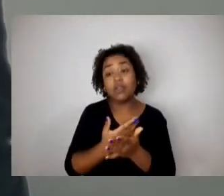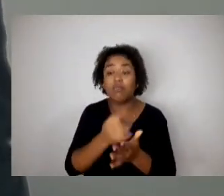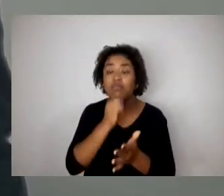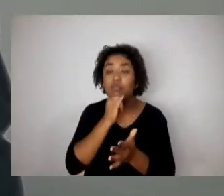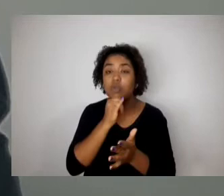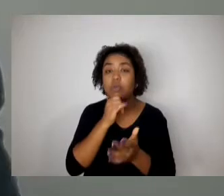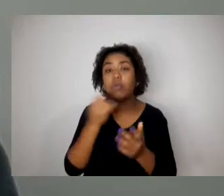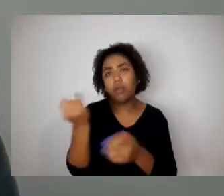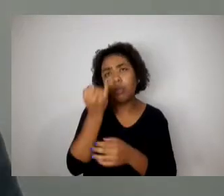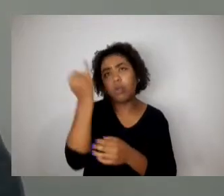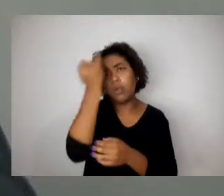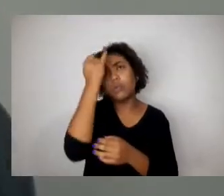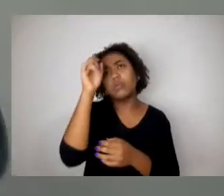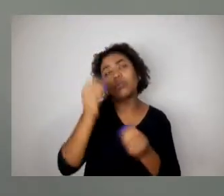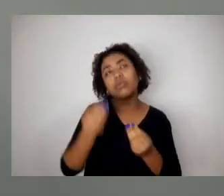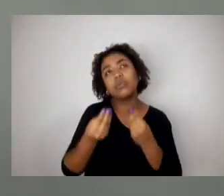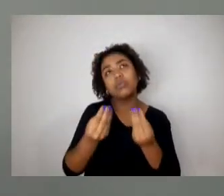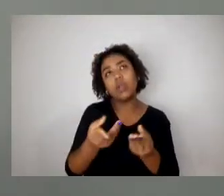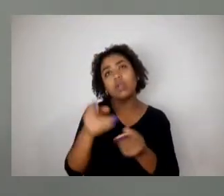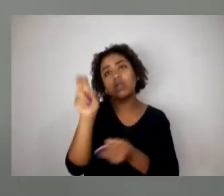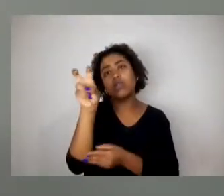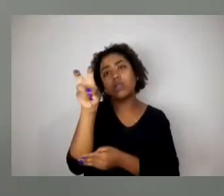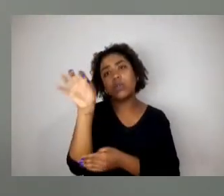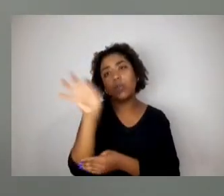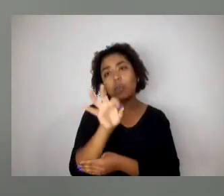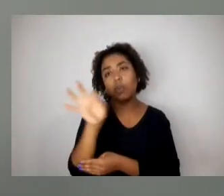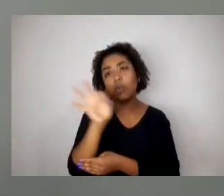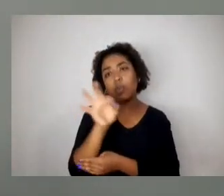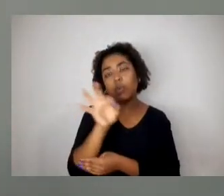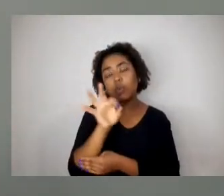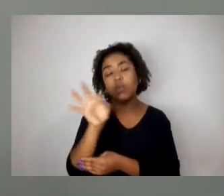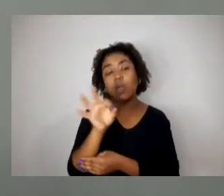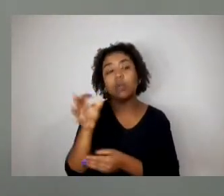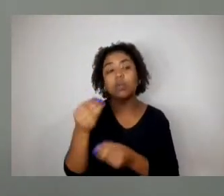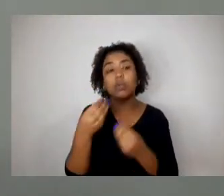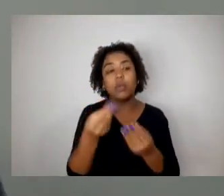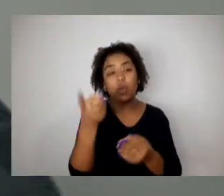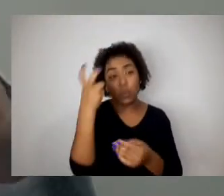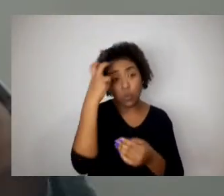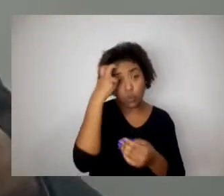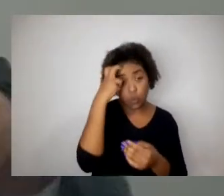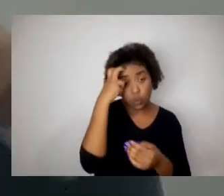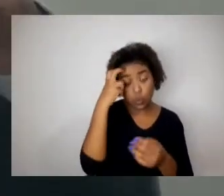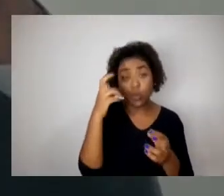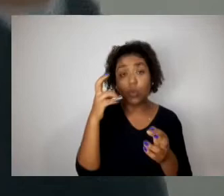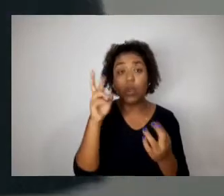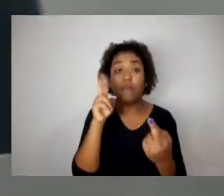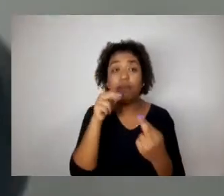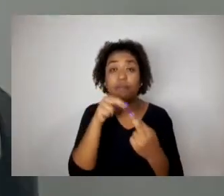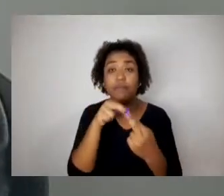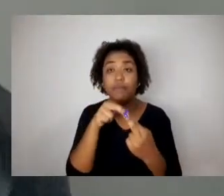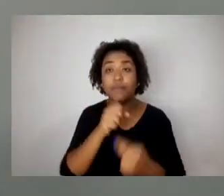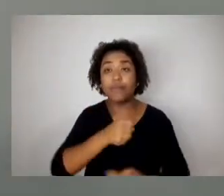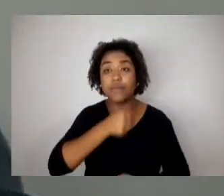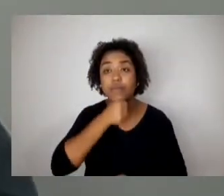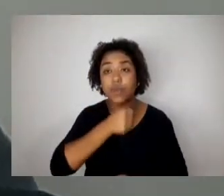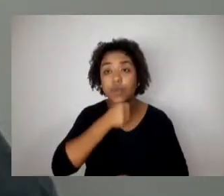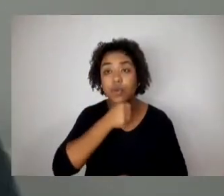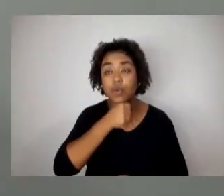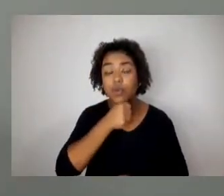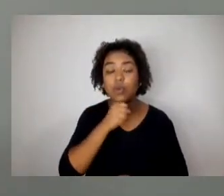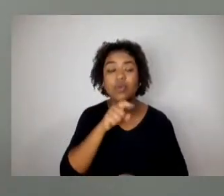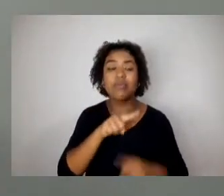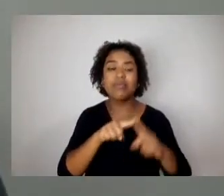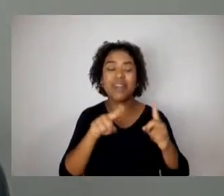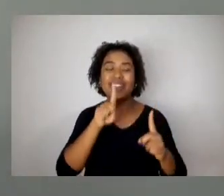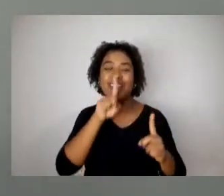destinar 5% para a cultura relacionada ao idoso, porque o vereador que votou contra ele é contra o idoso, não ele era contra aquela